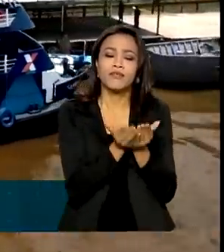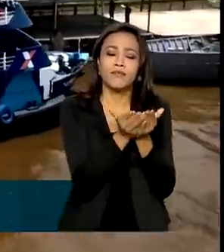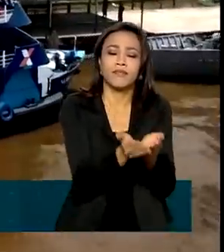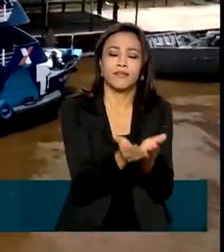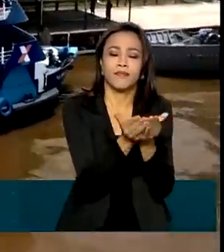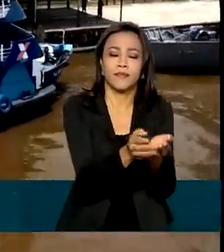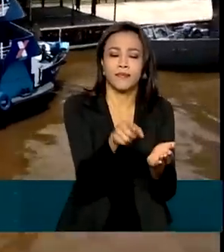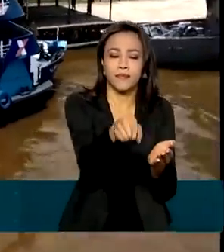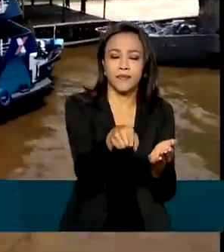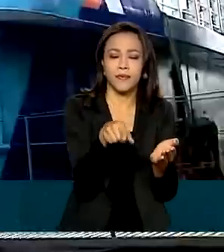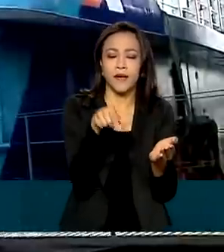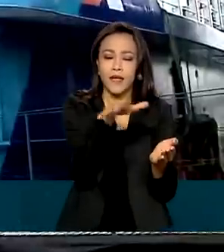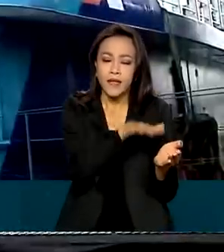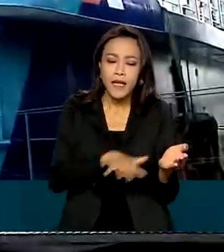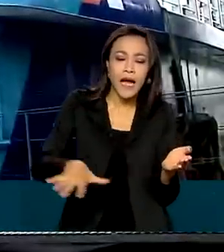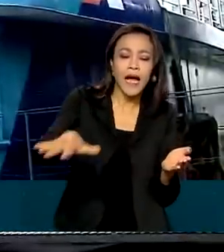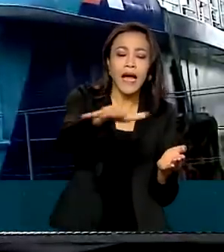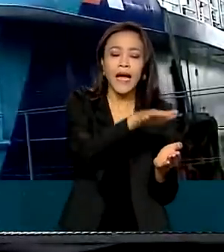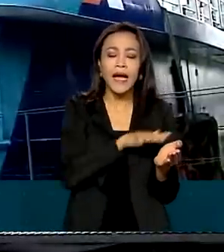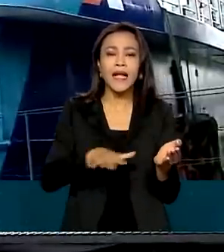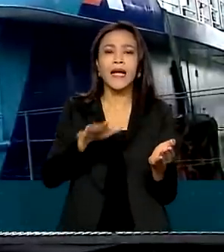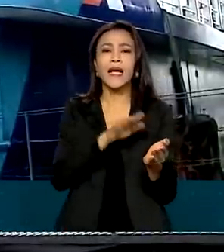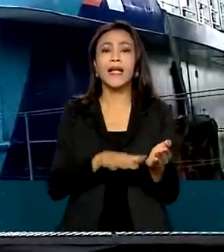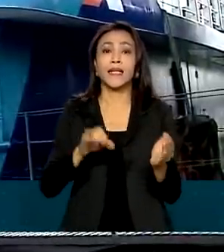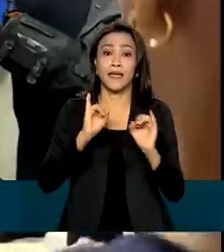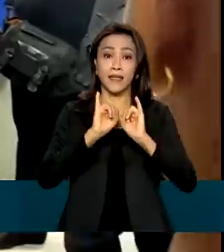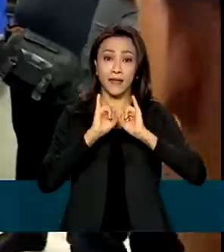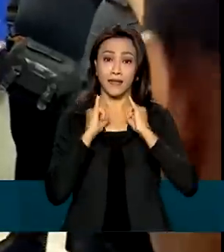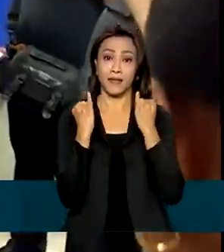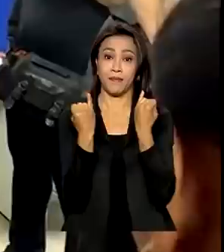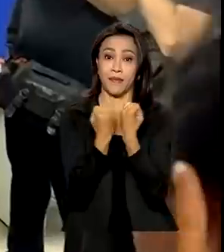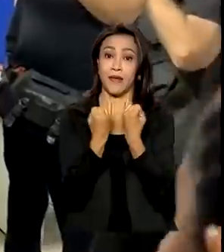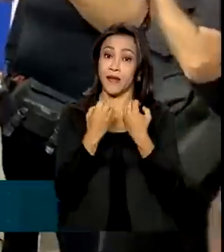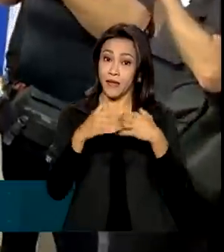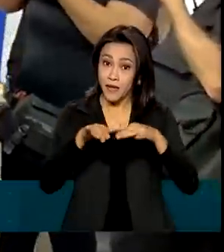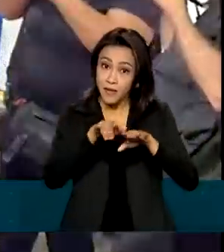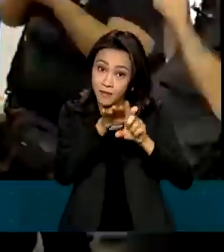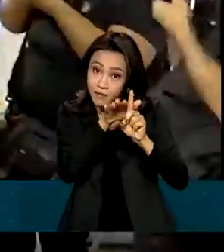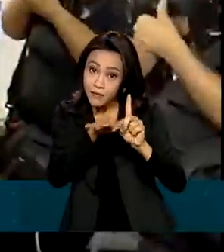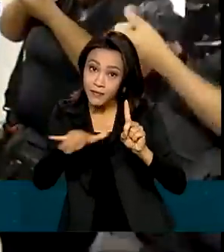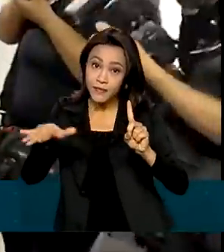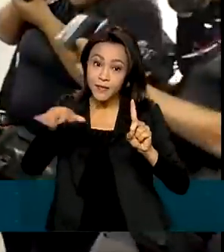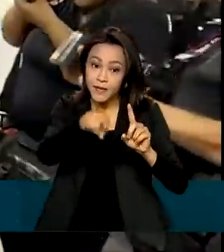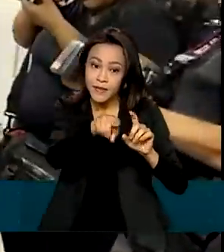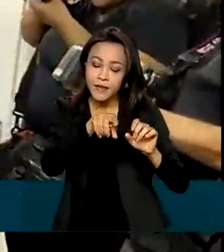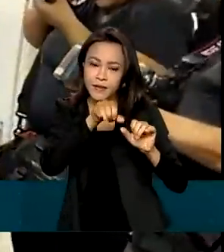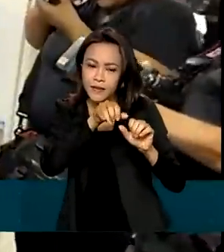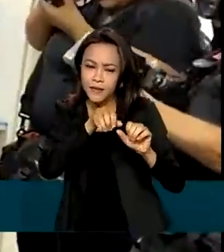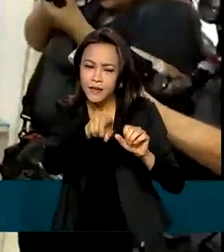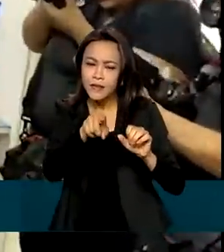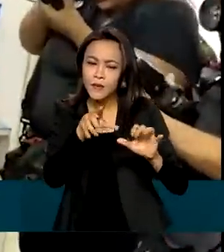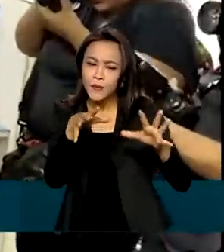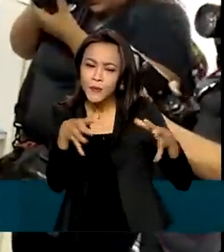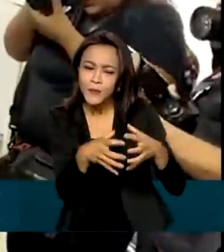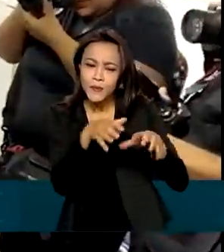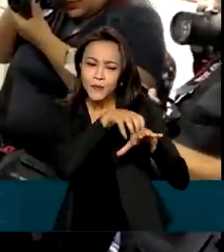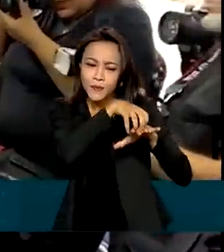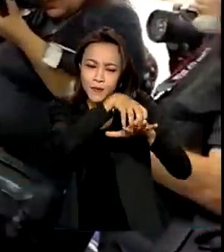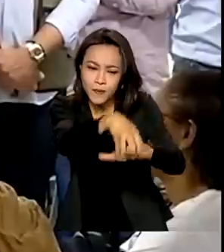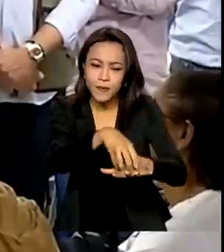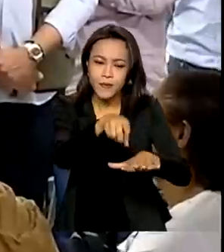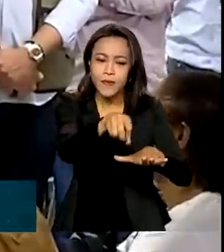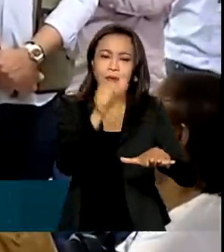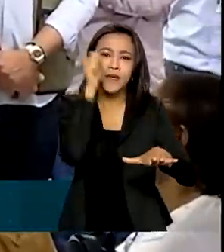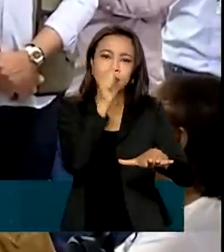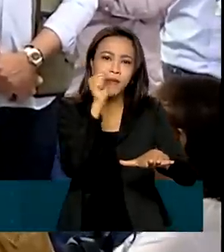ancorado no município de Souri, na ilha do Marajó, no Pará, inaugurou nesta quarta-feira um espaço dedicado para o atendimento